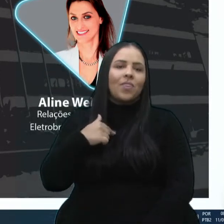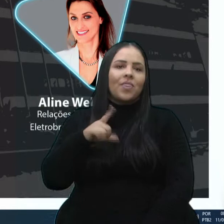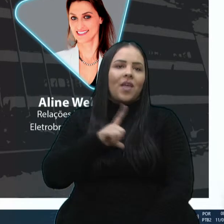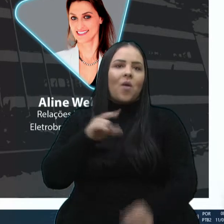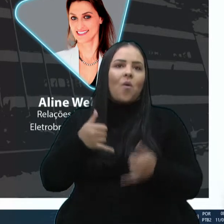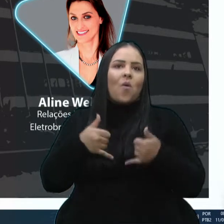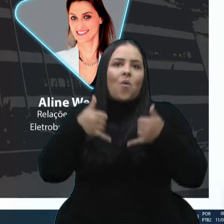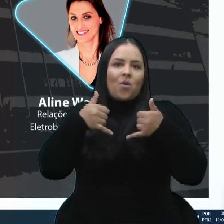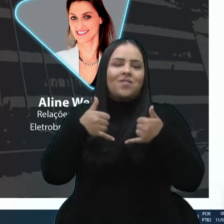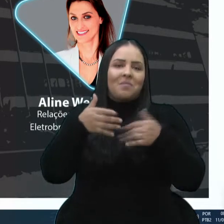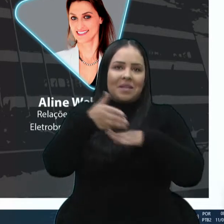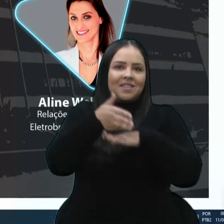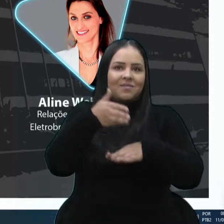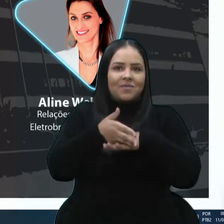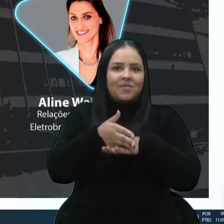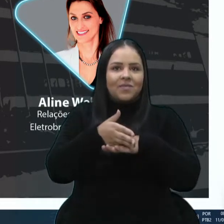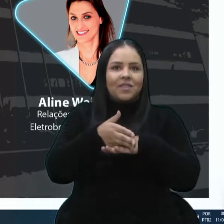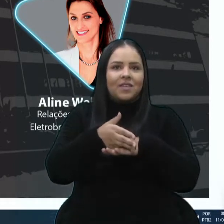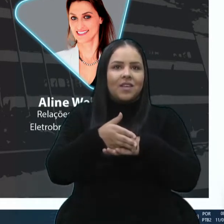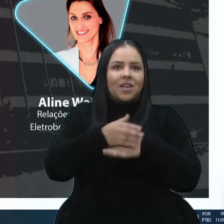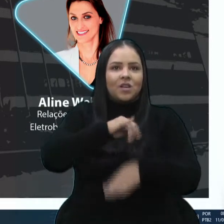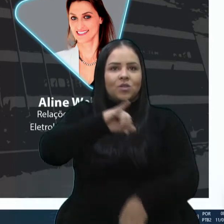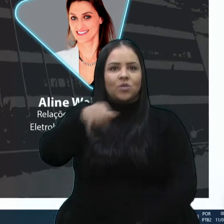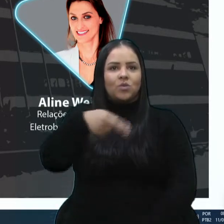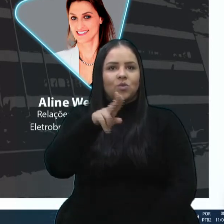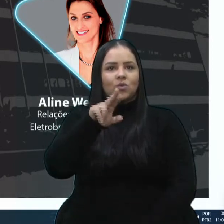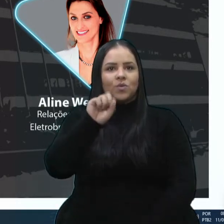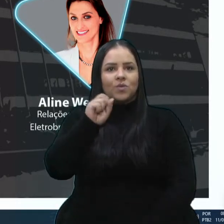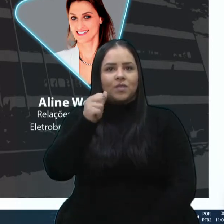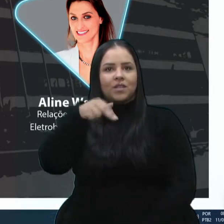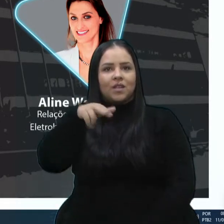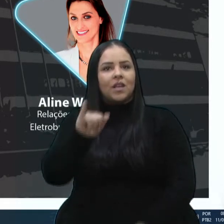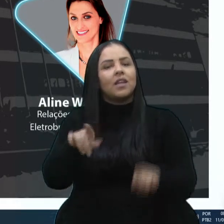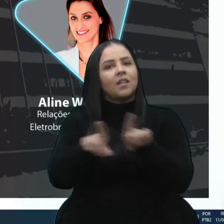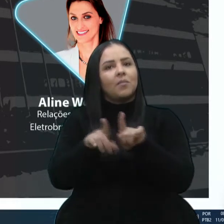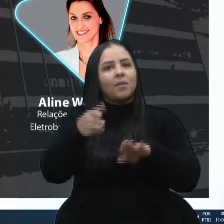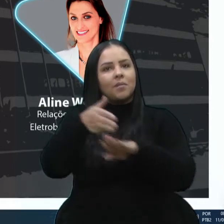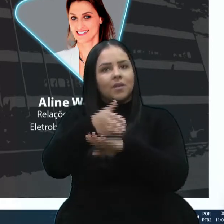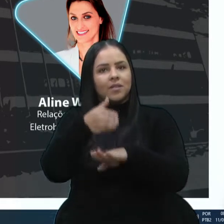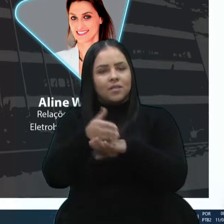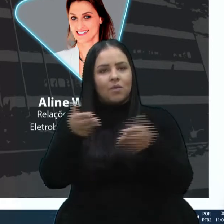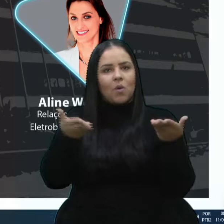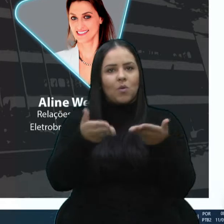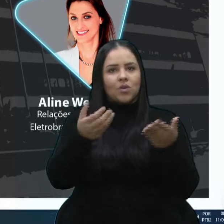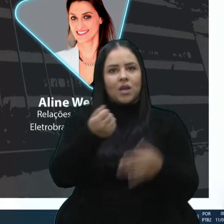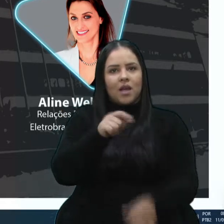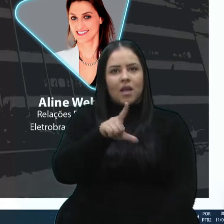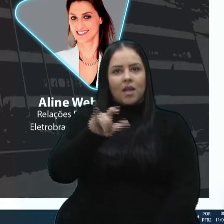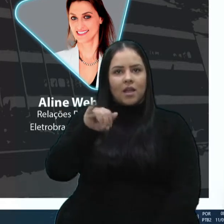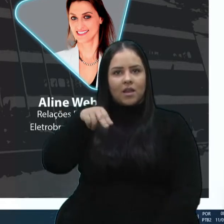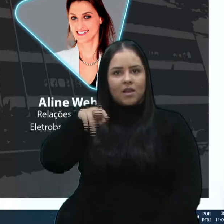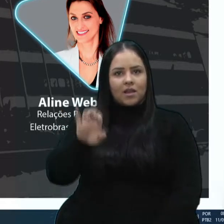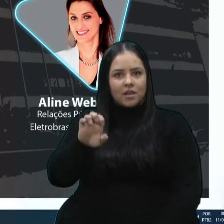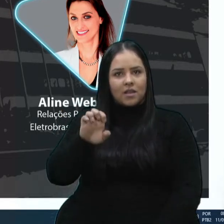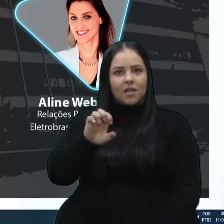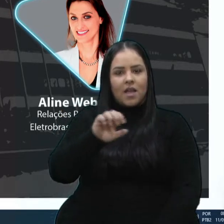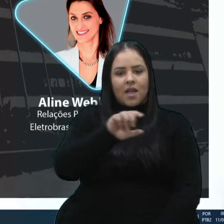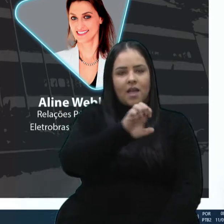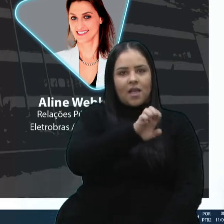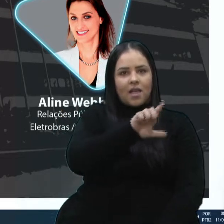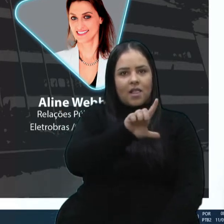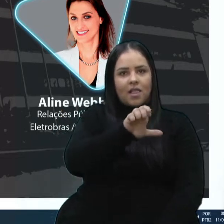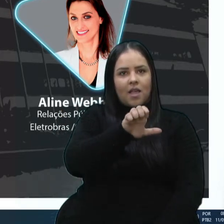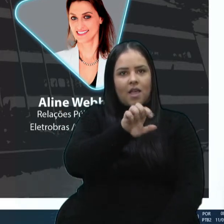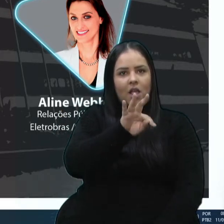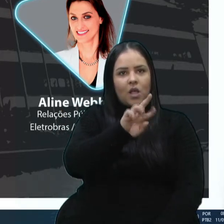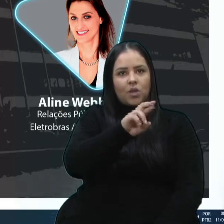a Jussânia de Fátima Albé, e também participa hoje a Aline Weber, da Eletrobras, EletroSul. E esse é o tema, então, que a gente